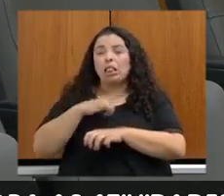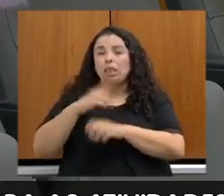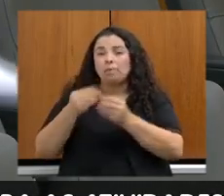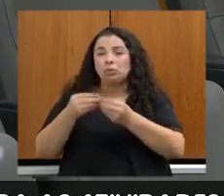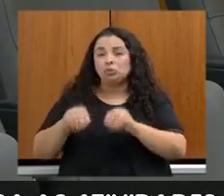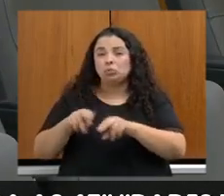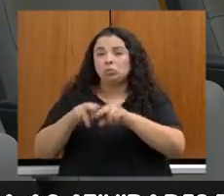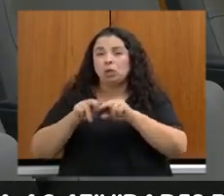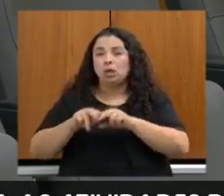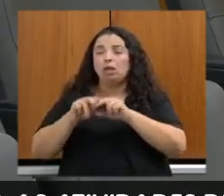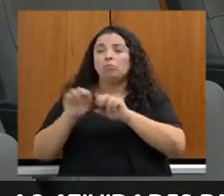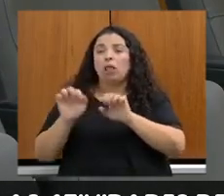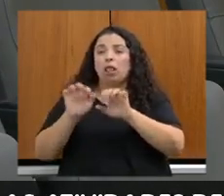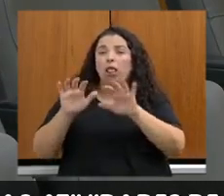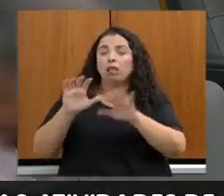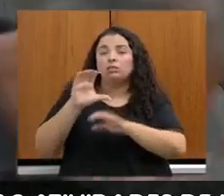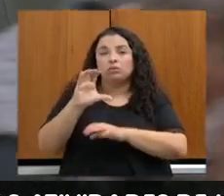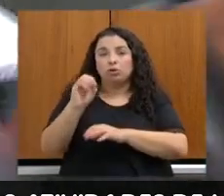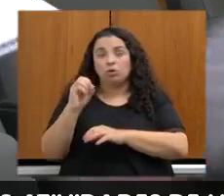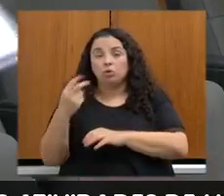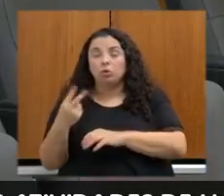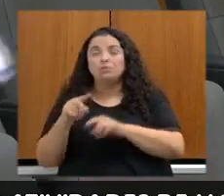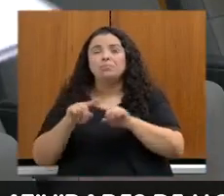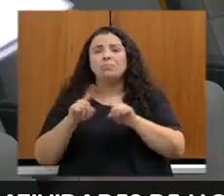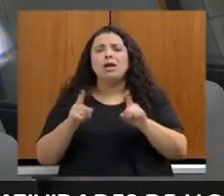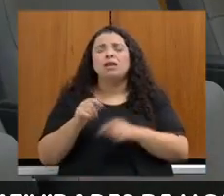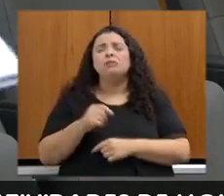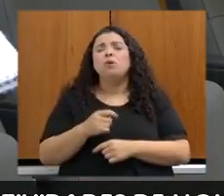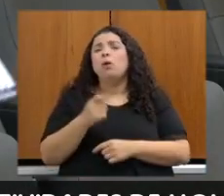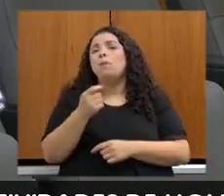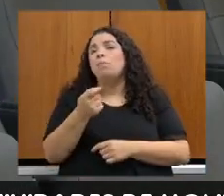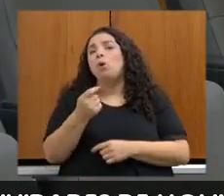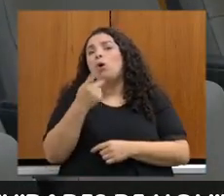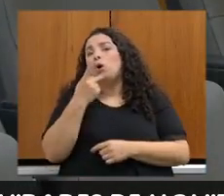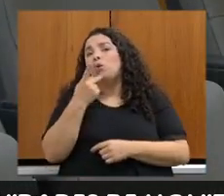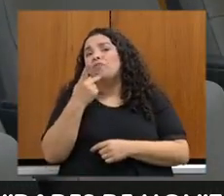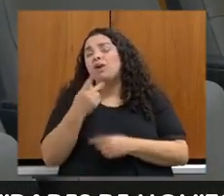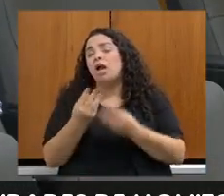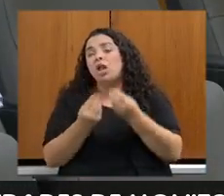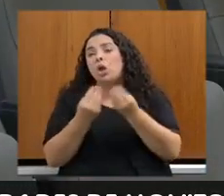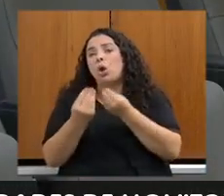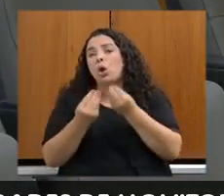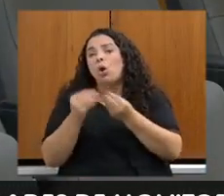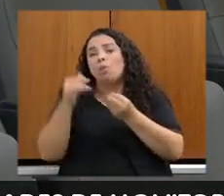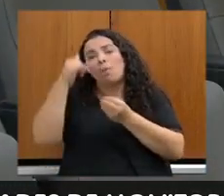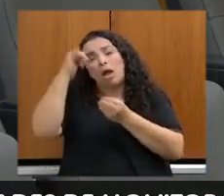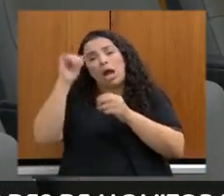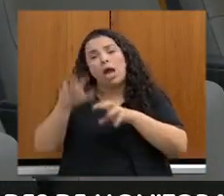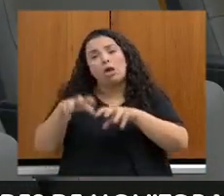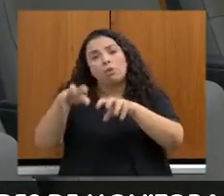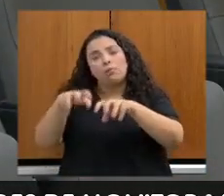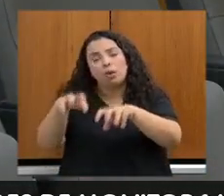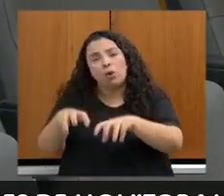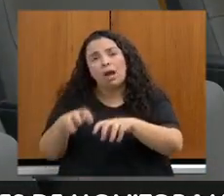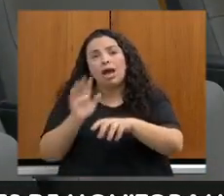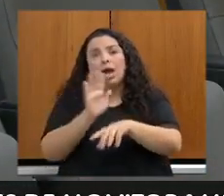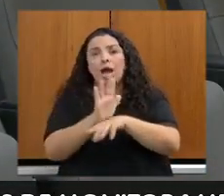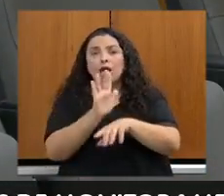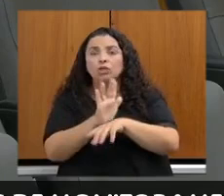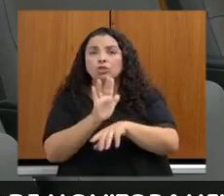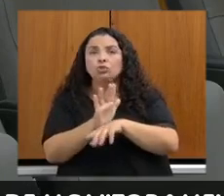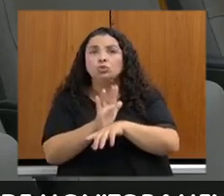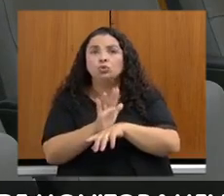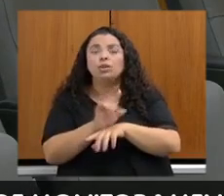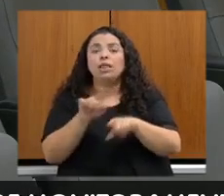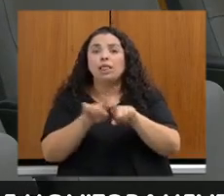contribuição da agropecuária no caso do resgate, da absorção desse